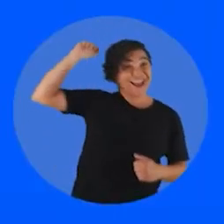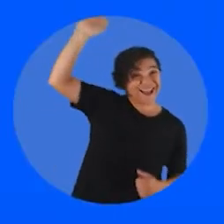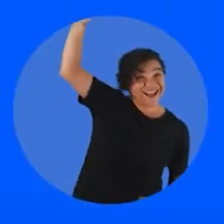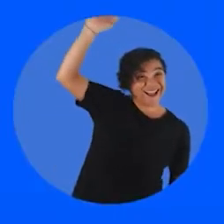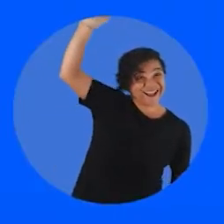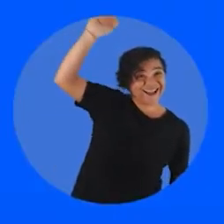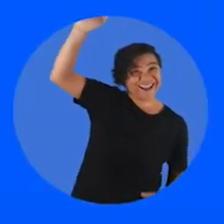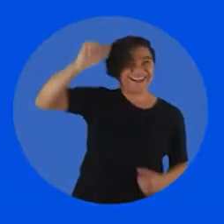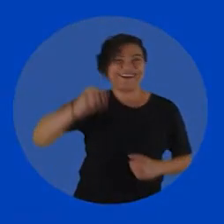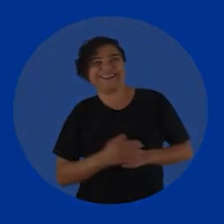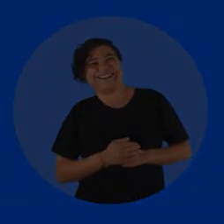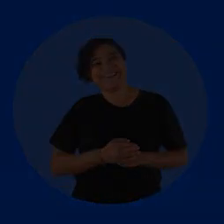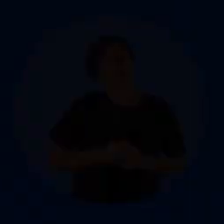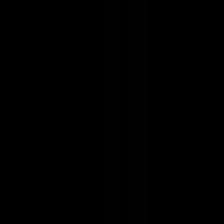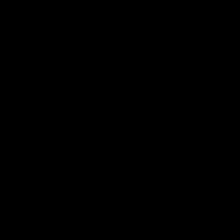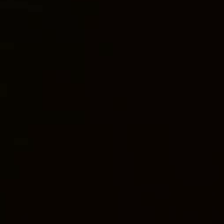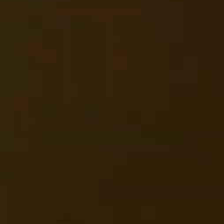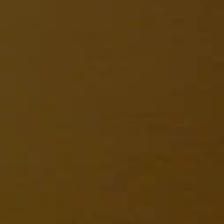Lula lá!